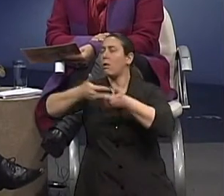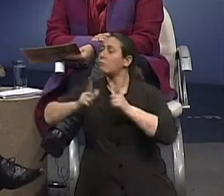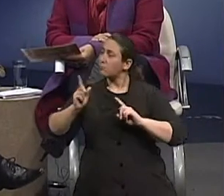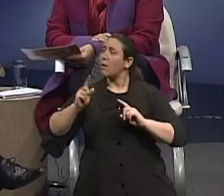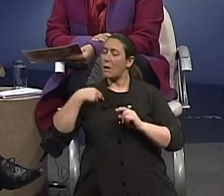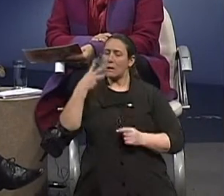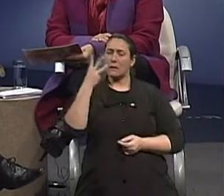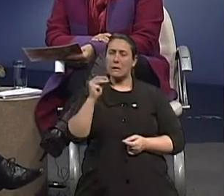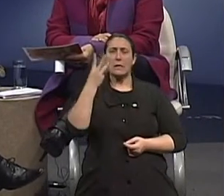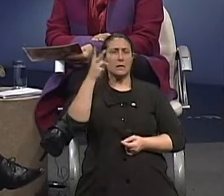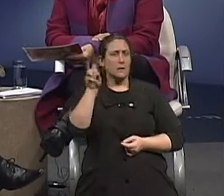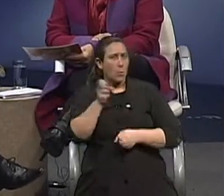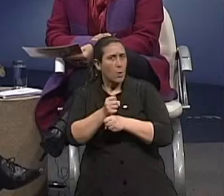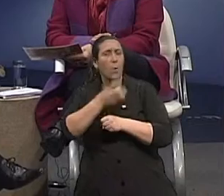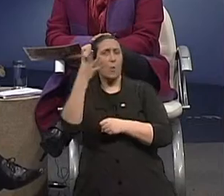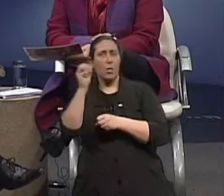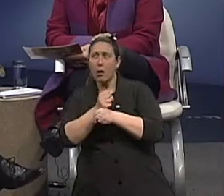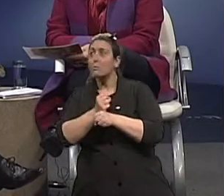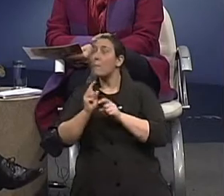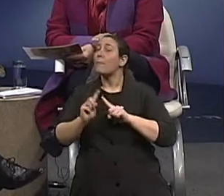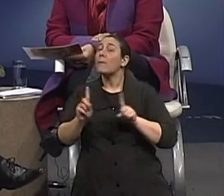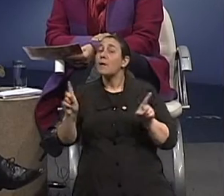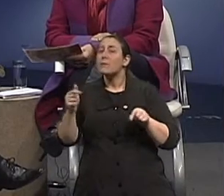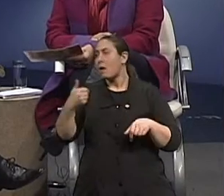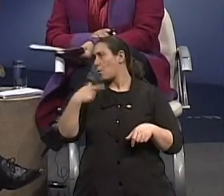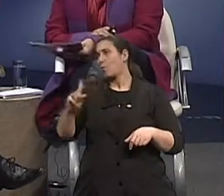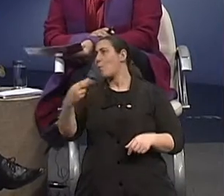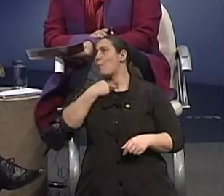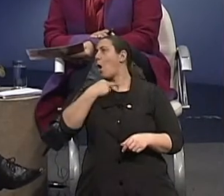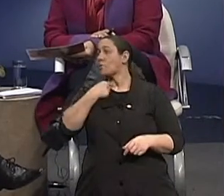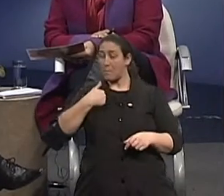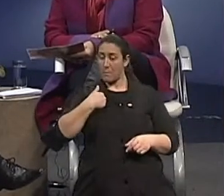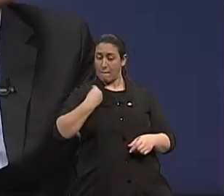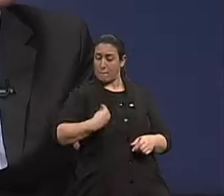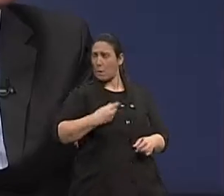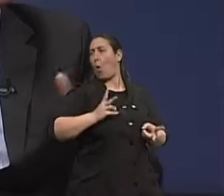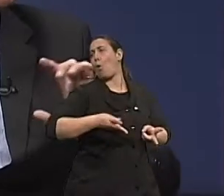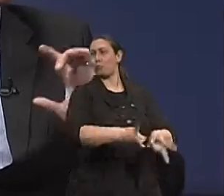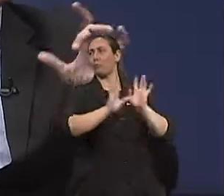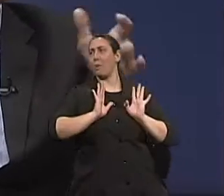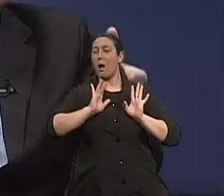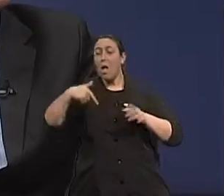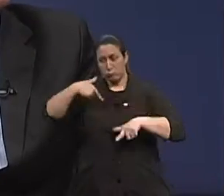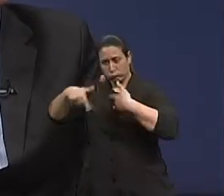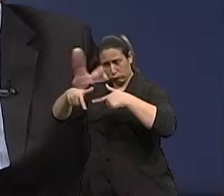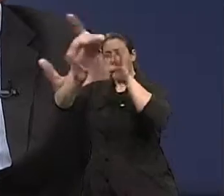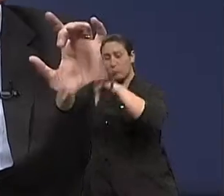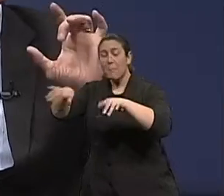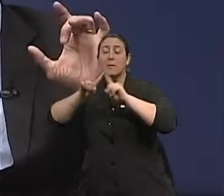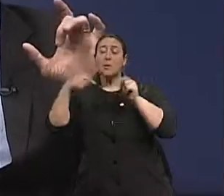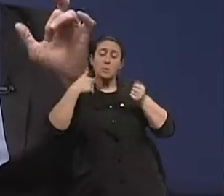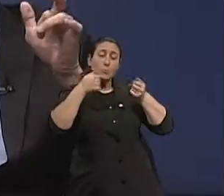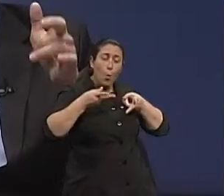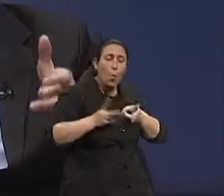30, 35, 40 anos, e agora eu vou me aposentar, mas não da vida. Exatamente. Então, assim, eu tenho que ter uma outra atividade, uma outra profissão. Uma